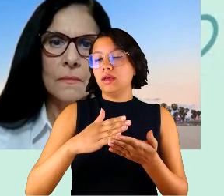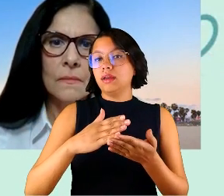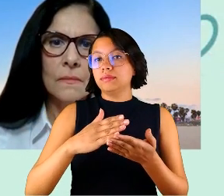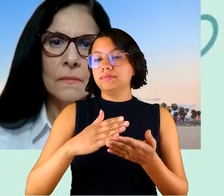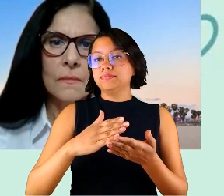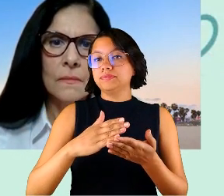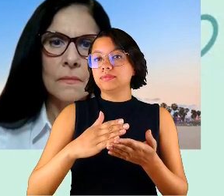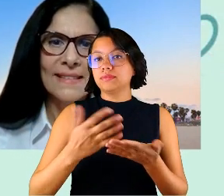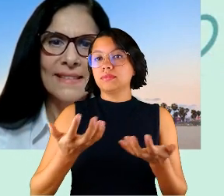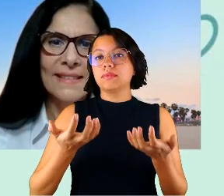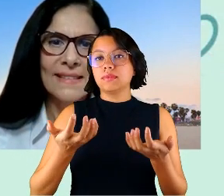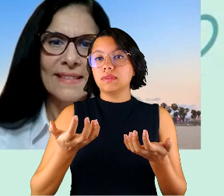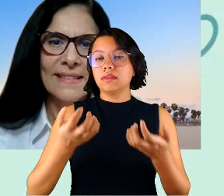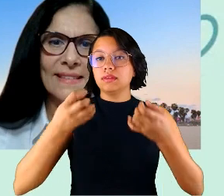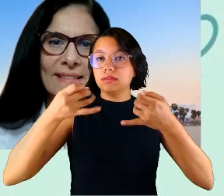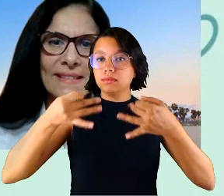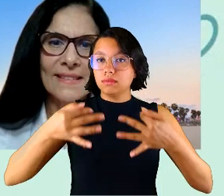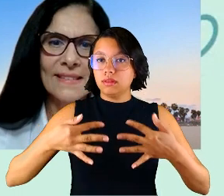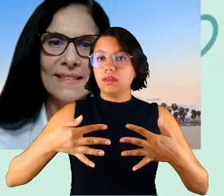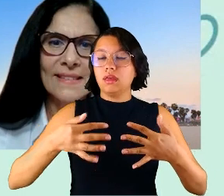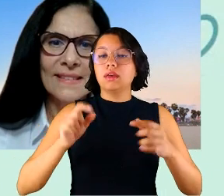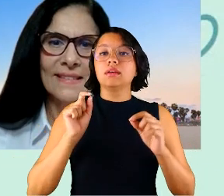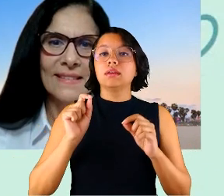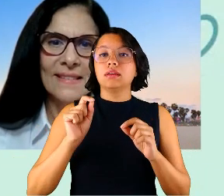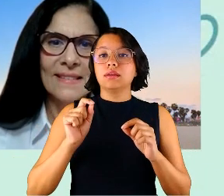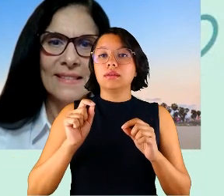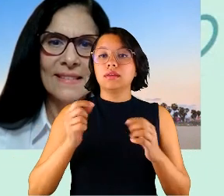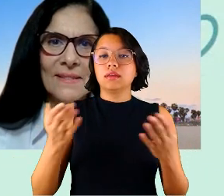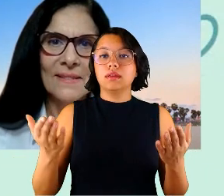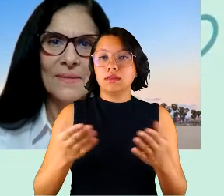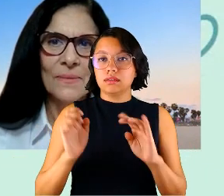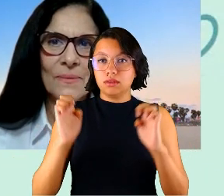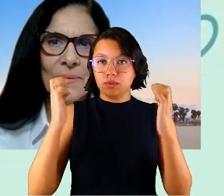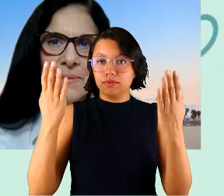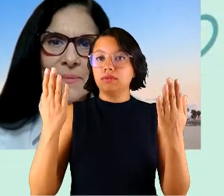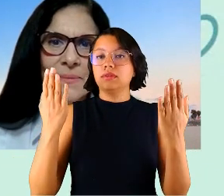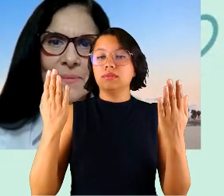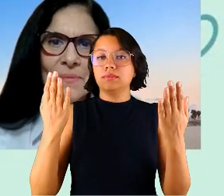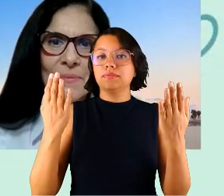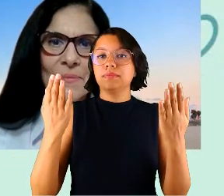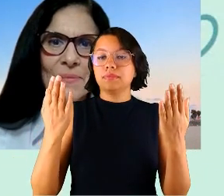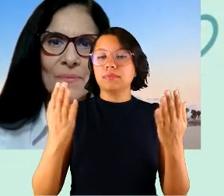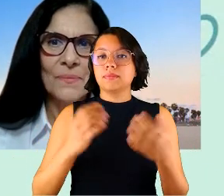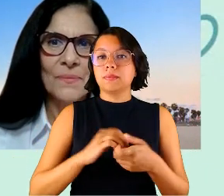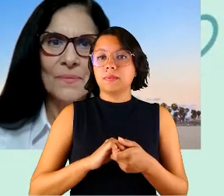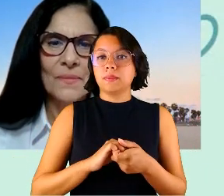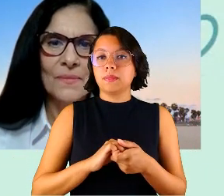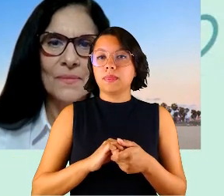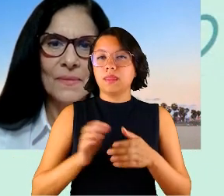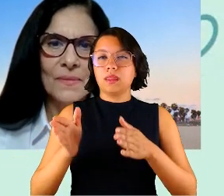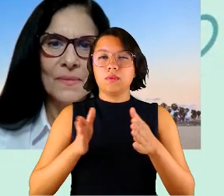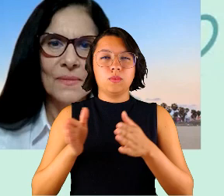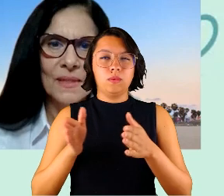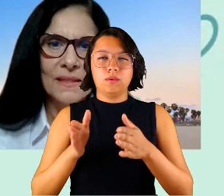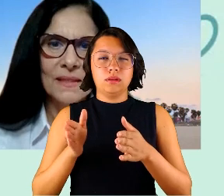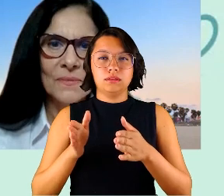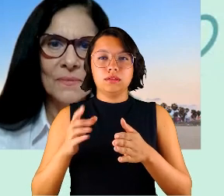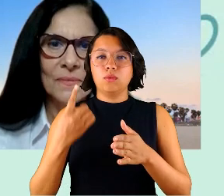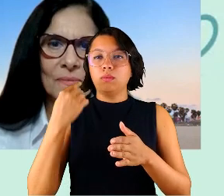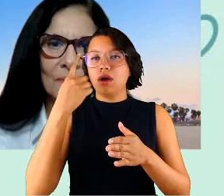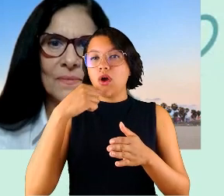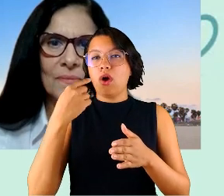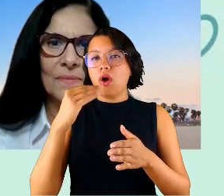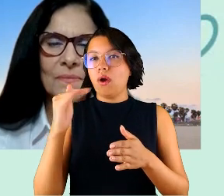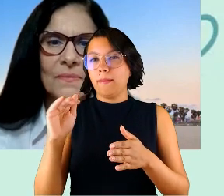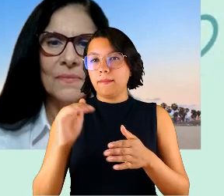gostaria de explicar que esse aqui é um evento que vai durar mais ou menos uma hora e meia,